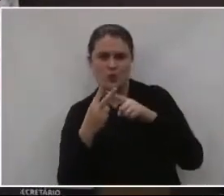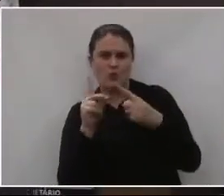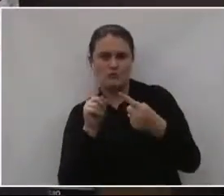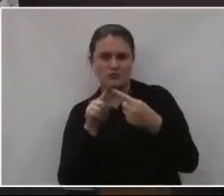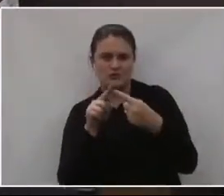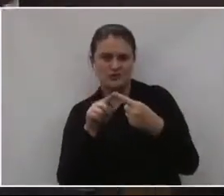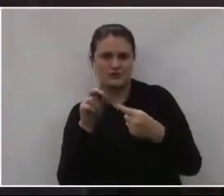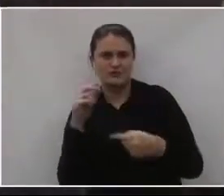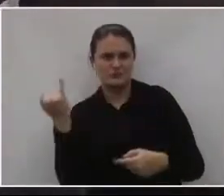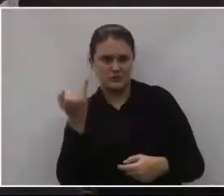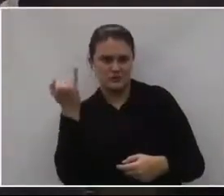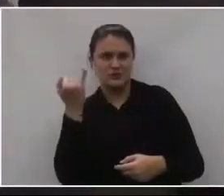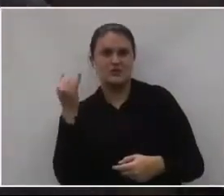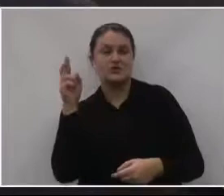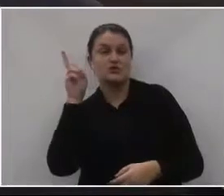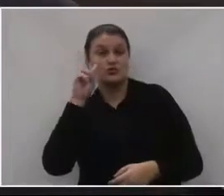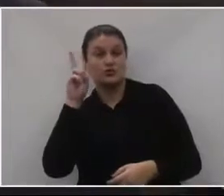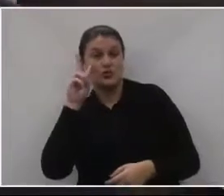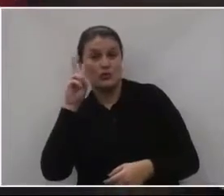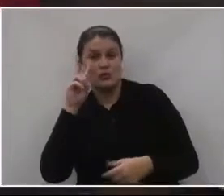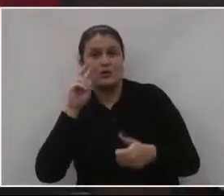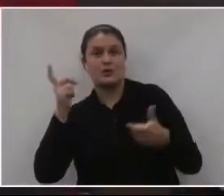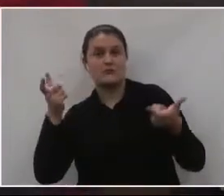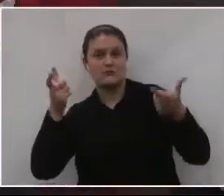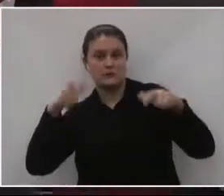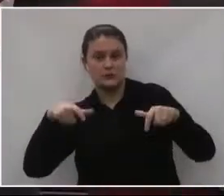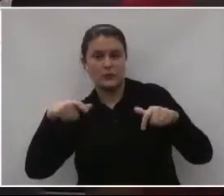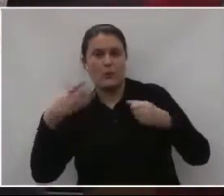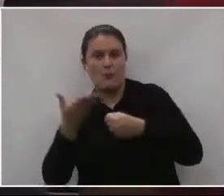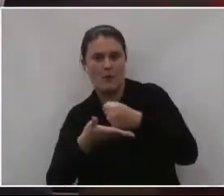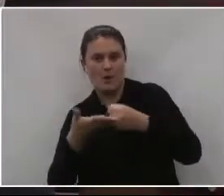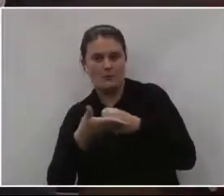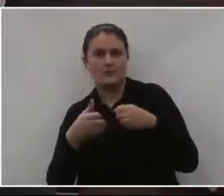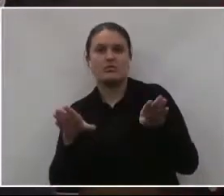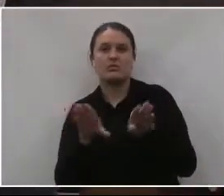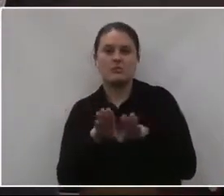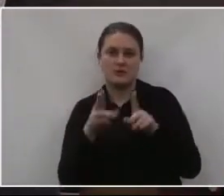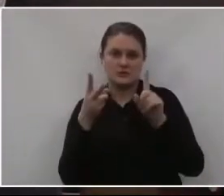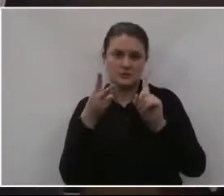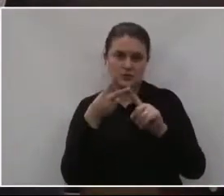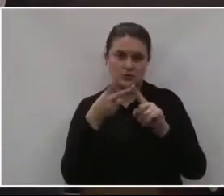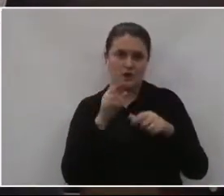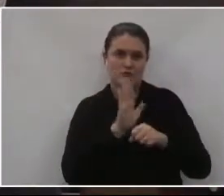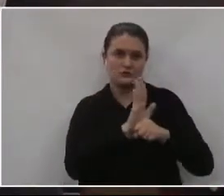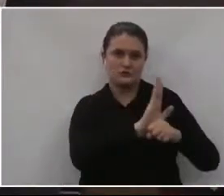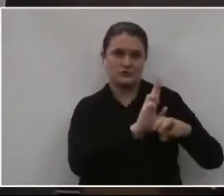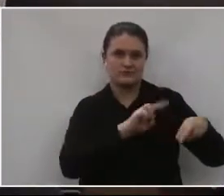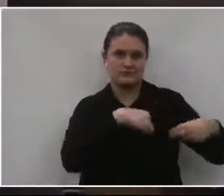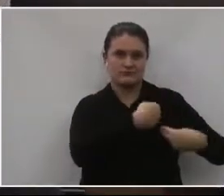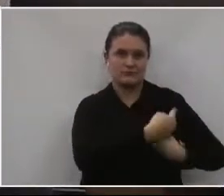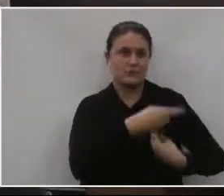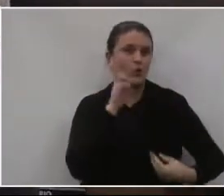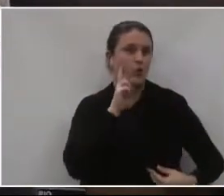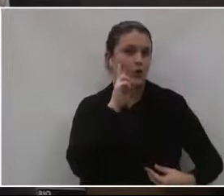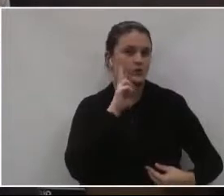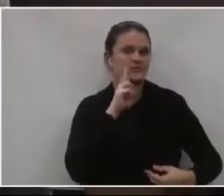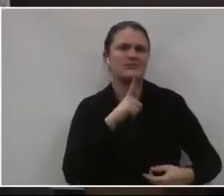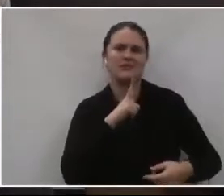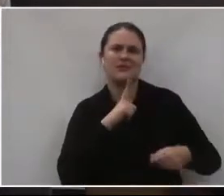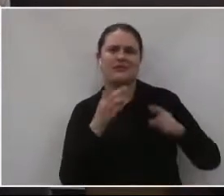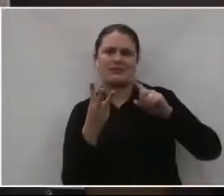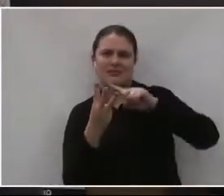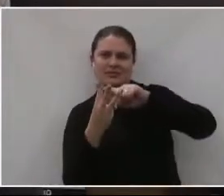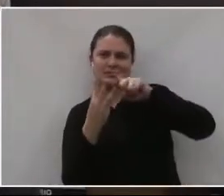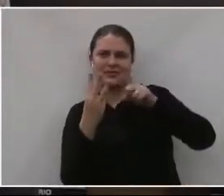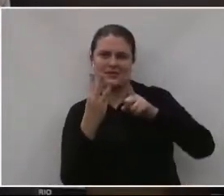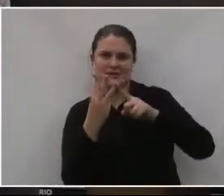o resgate da história do nosso futebol amador e também colaborar com a Rede Feminina de Combate ao Câncer, é isso? Na realidade são três, né?